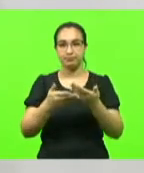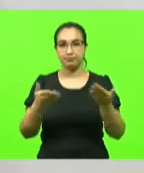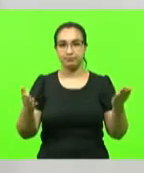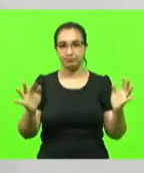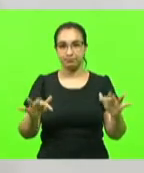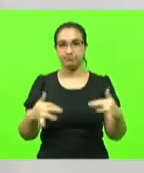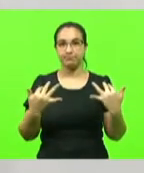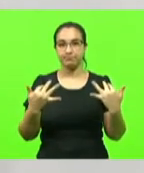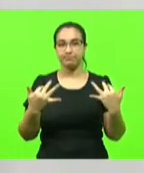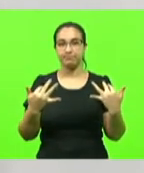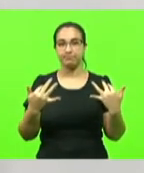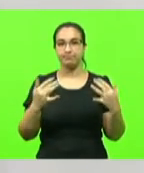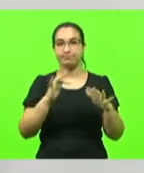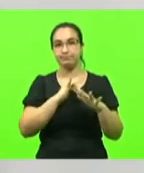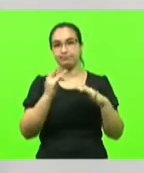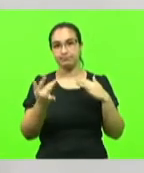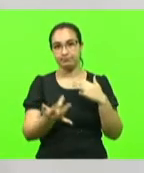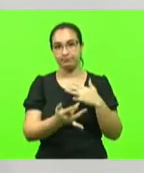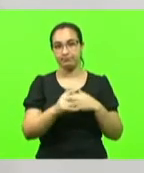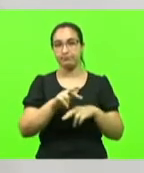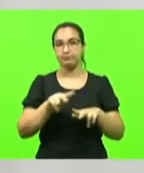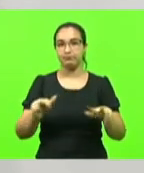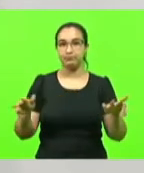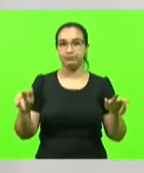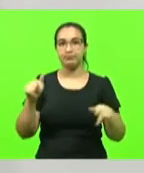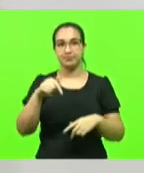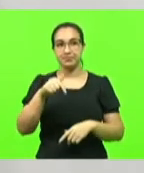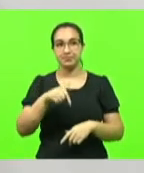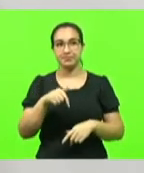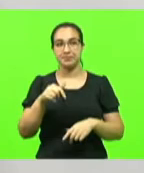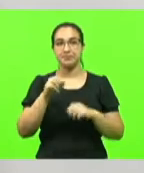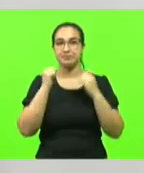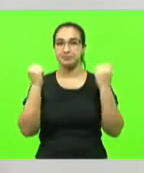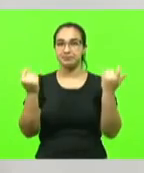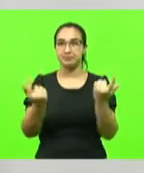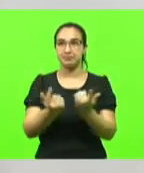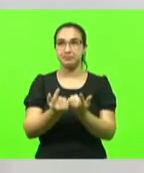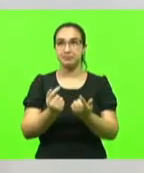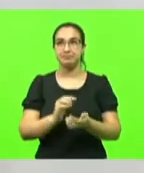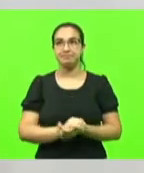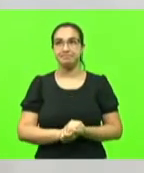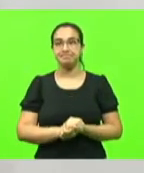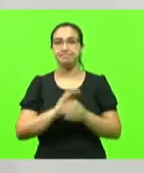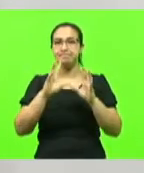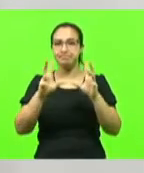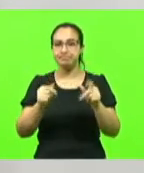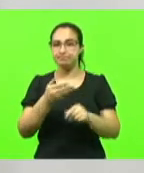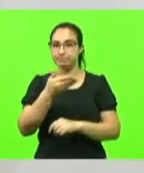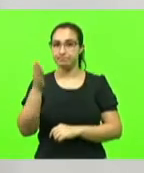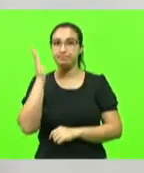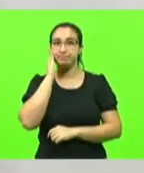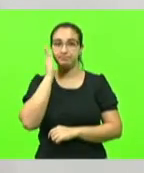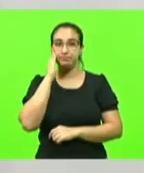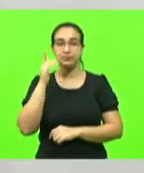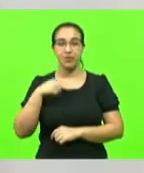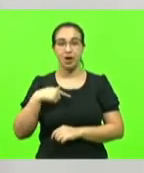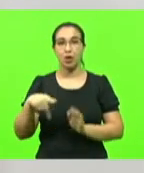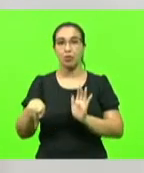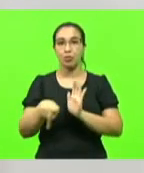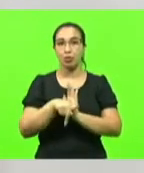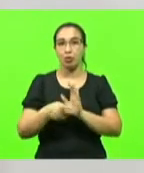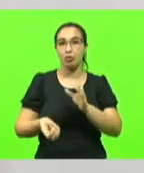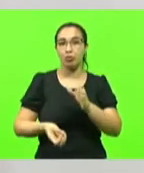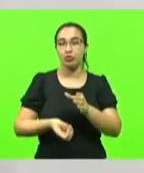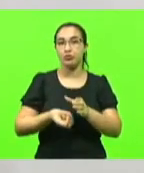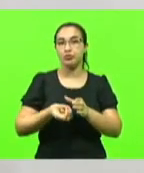ou pelas redes sociais desta Casa Legislativa. Como todos sabem, sou filho de agricultores familiares